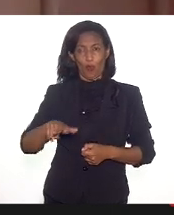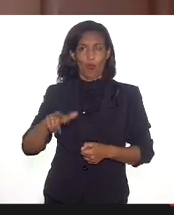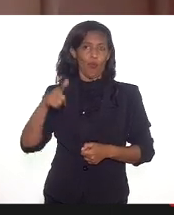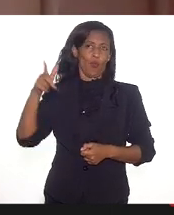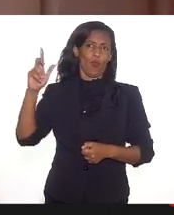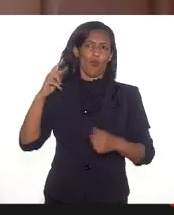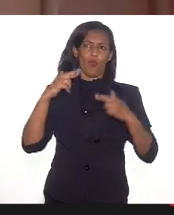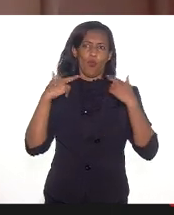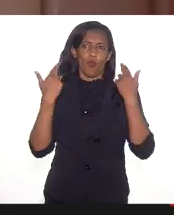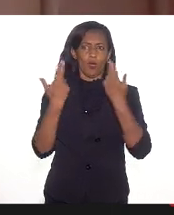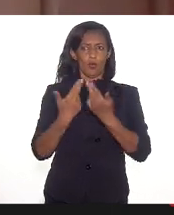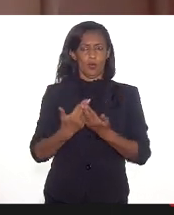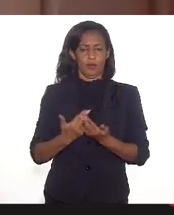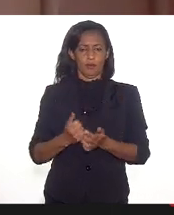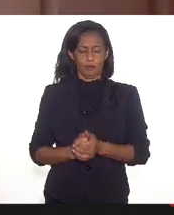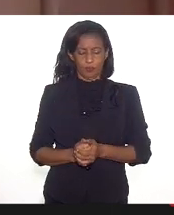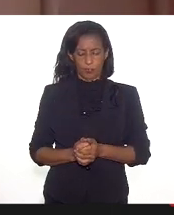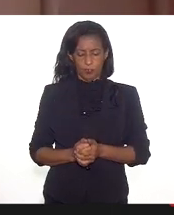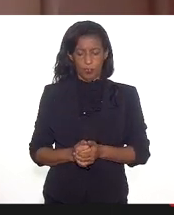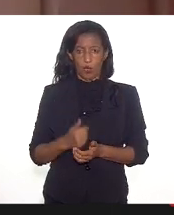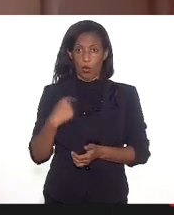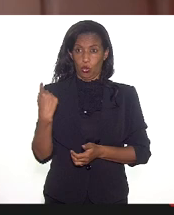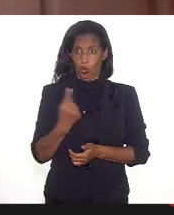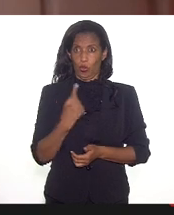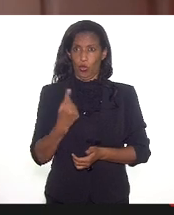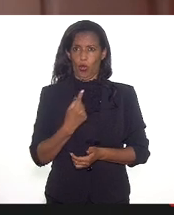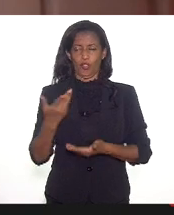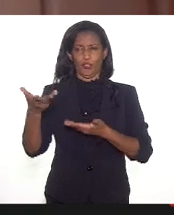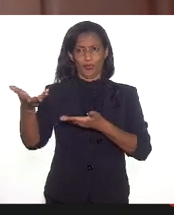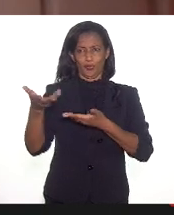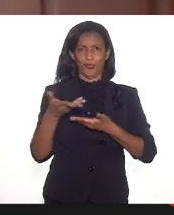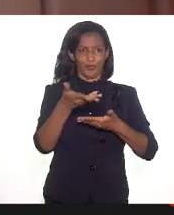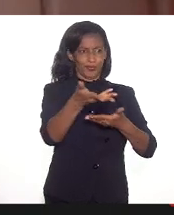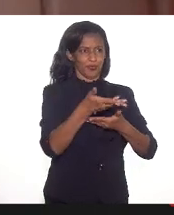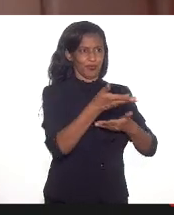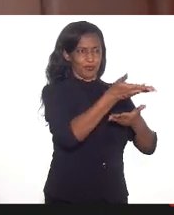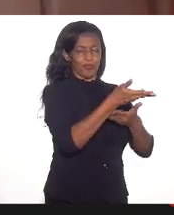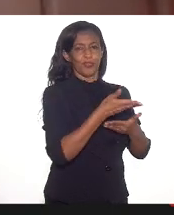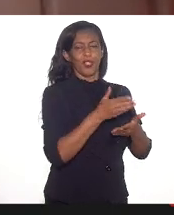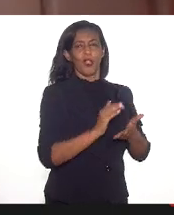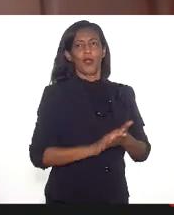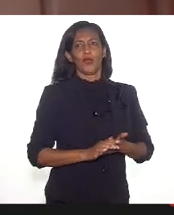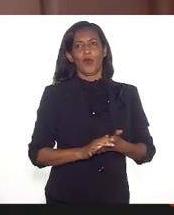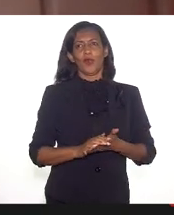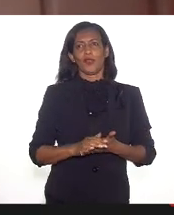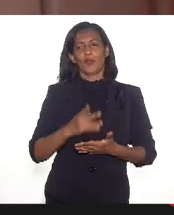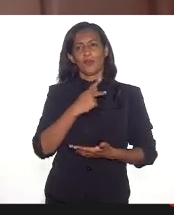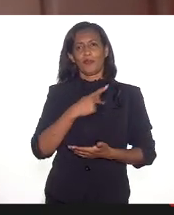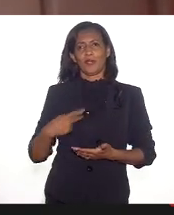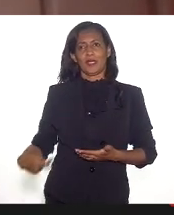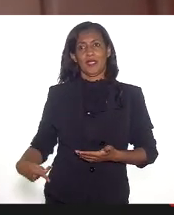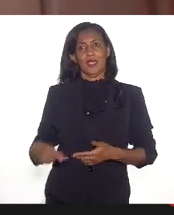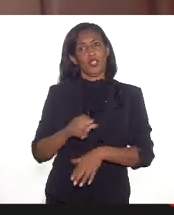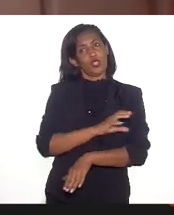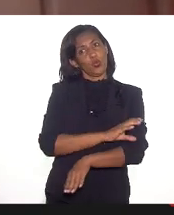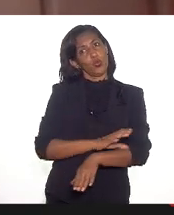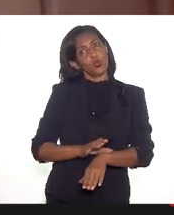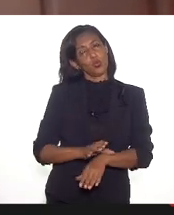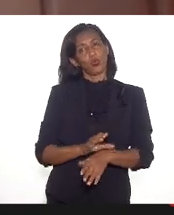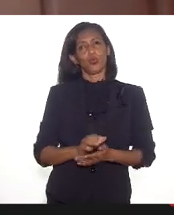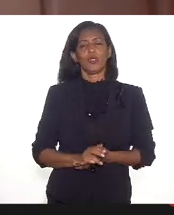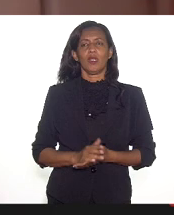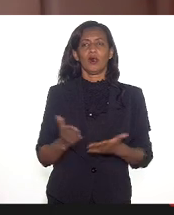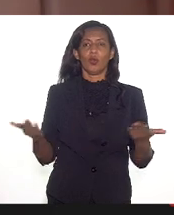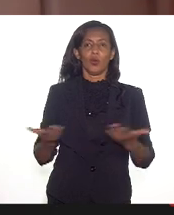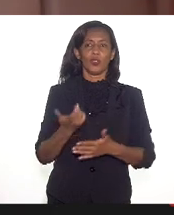Nós tivemos, nós convidamos o nosso presidente da Comissão de Cultura, não pôde estar conosco nesta